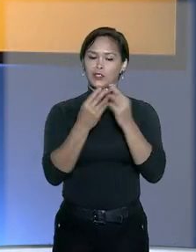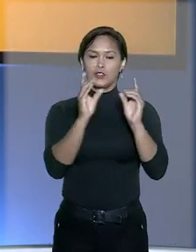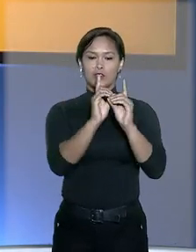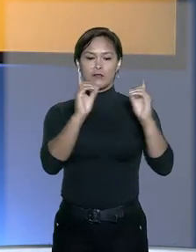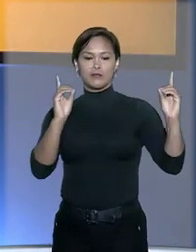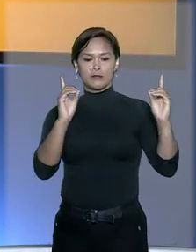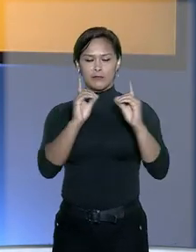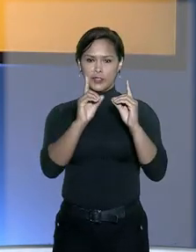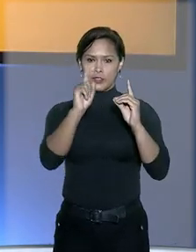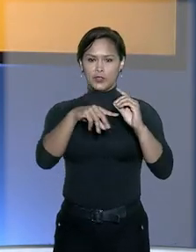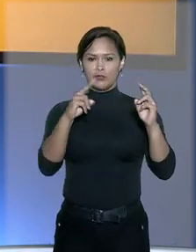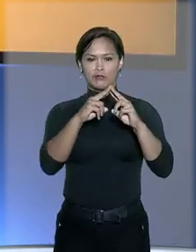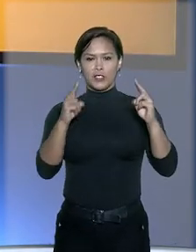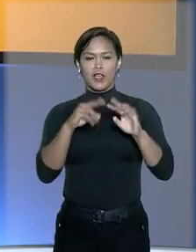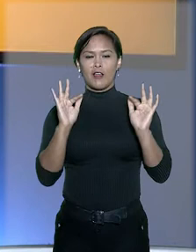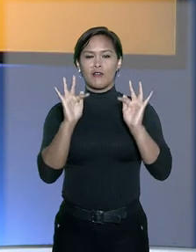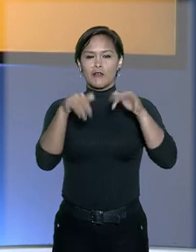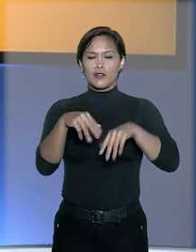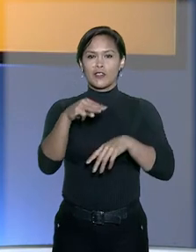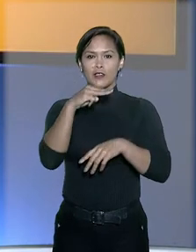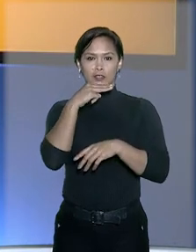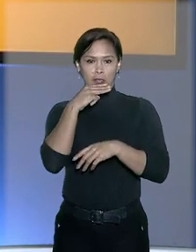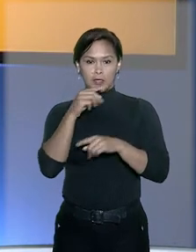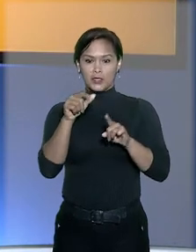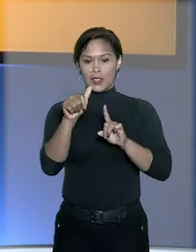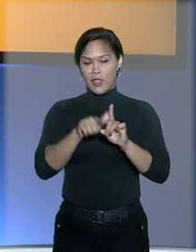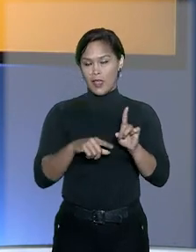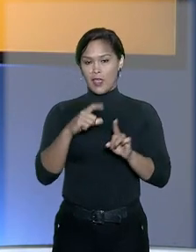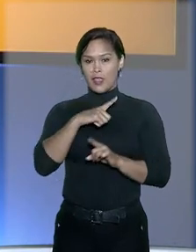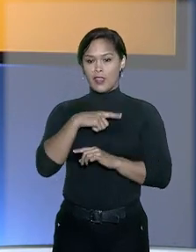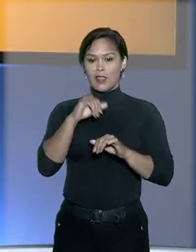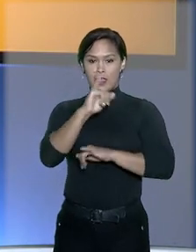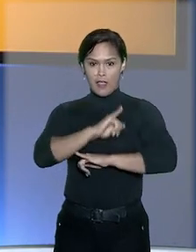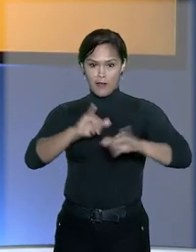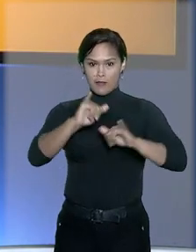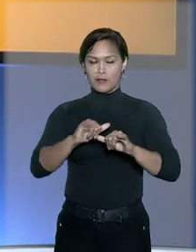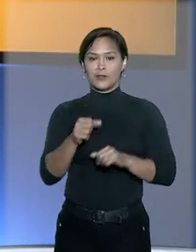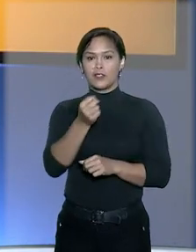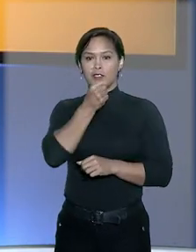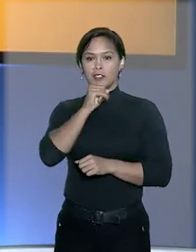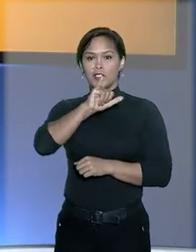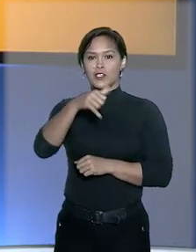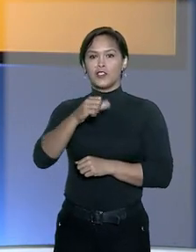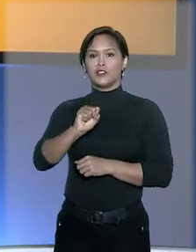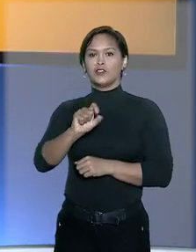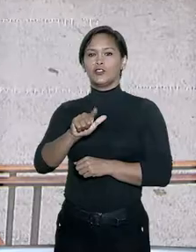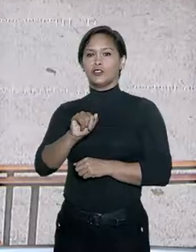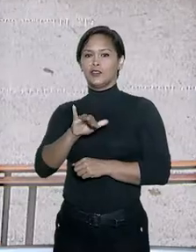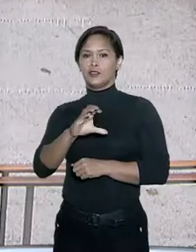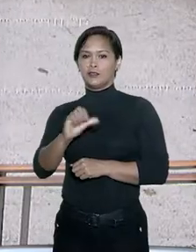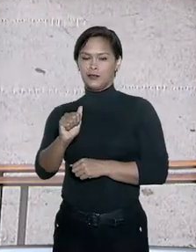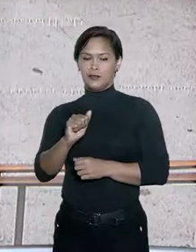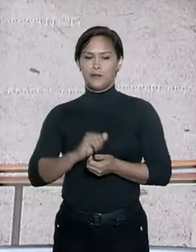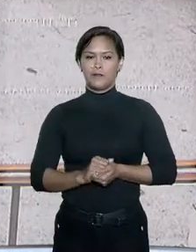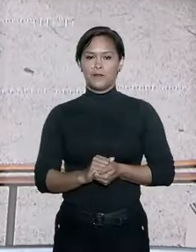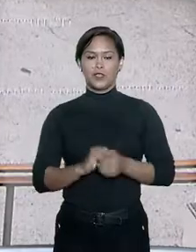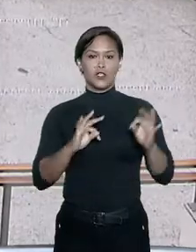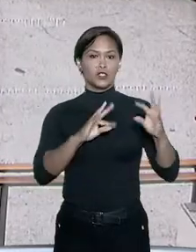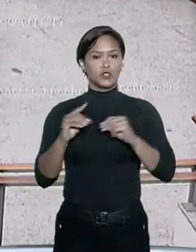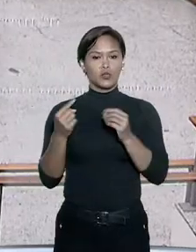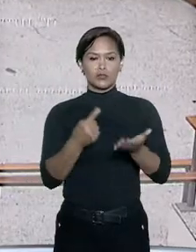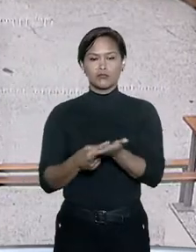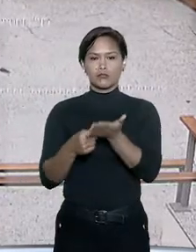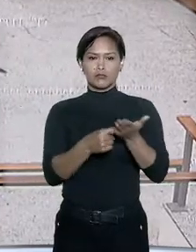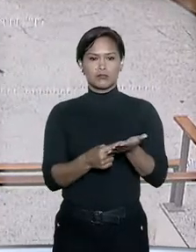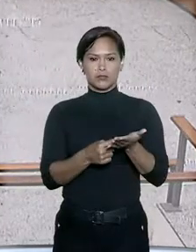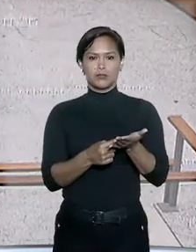virtuais até o final de março. Quem tem as informações é a repórter Jéssica Castro. Por unanimidade, o